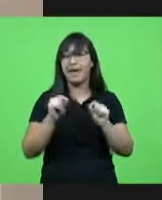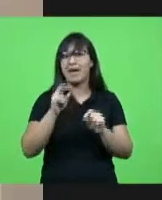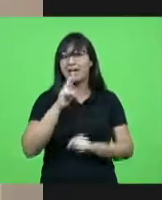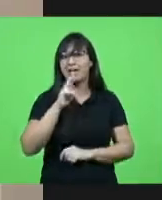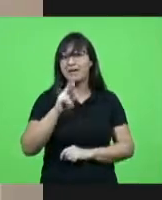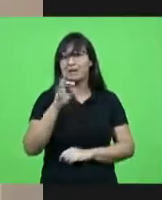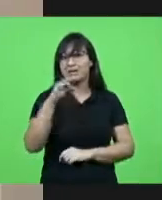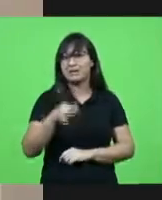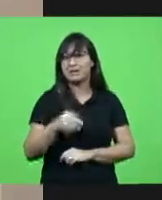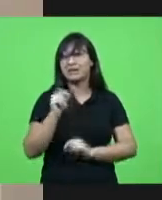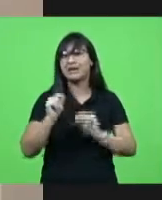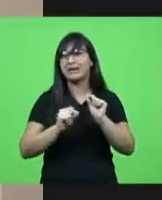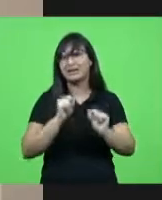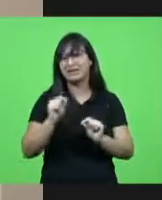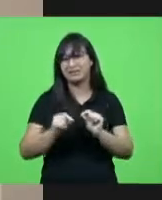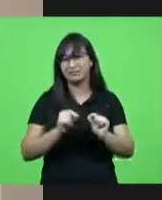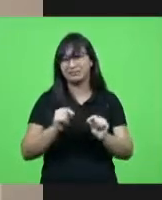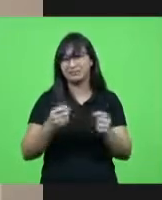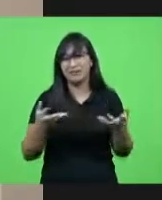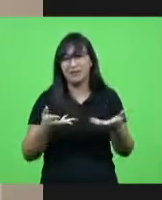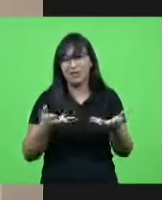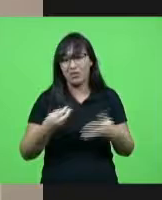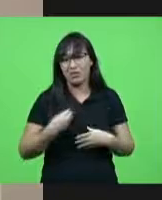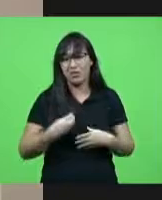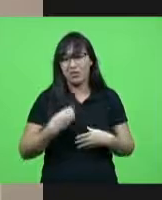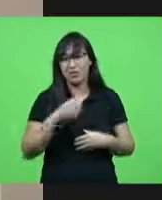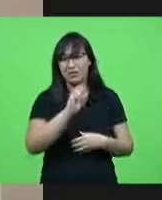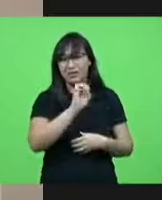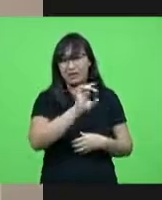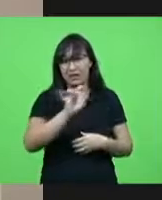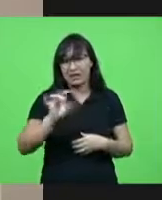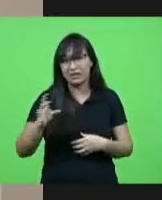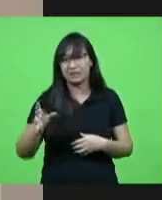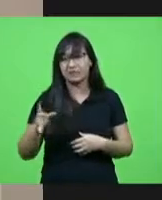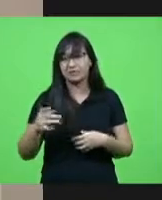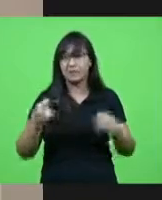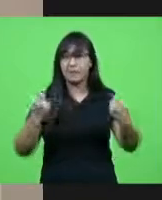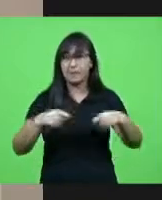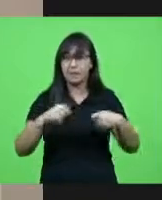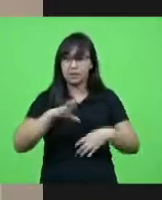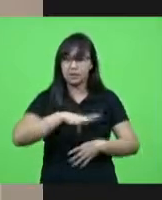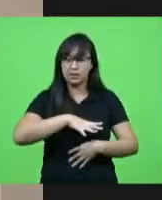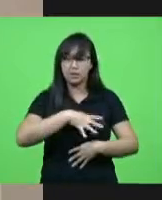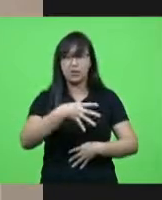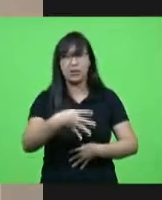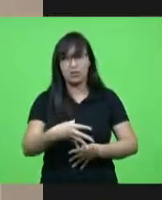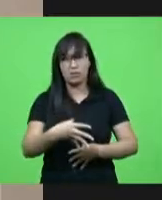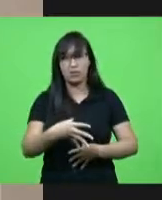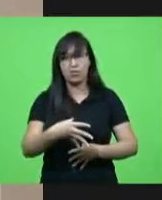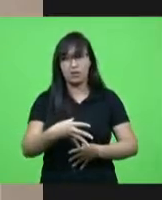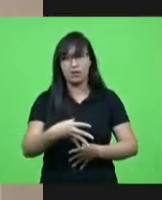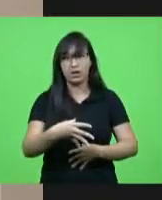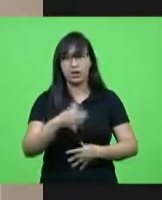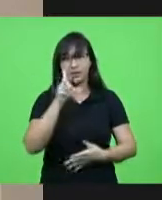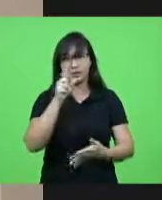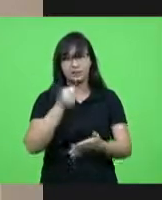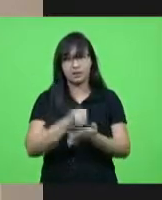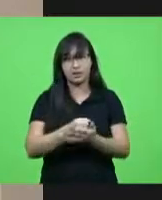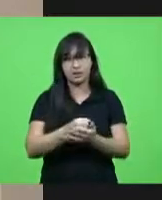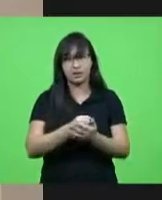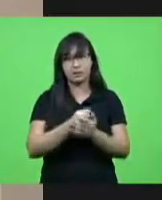para esse momento que a gente vive o momento exige coragem para tomada de decisões